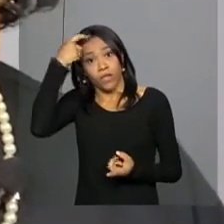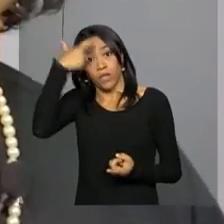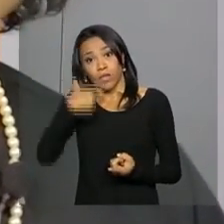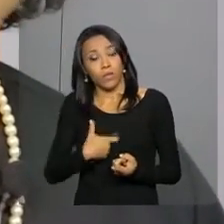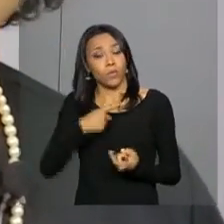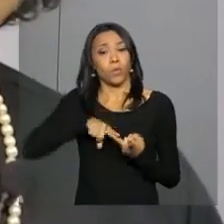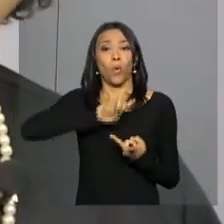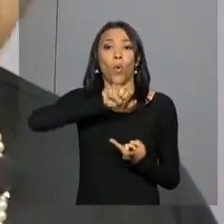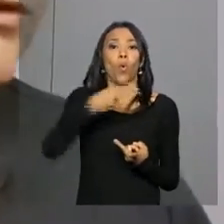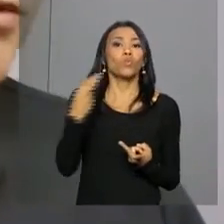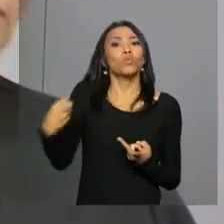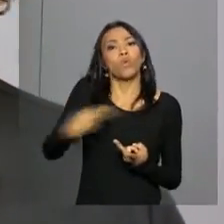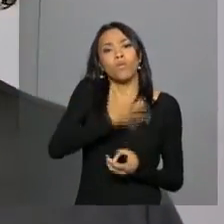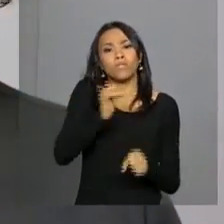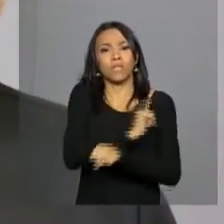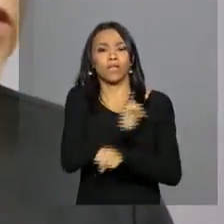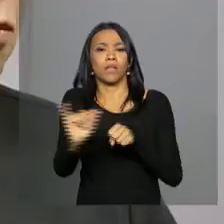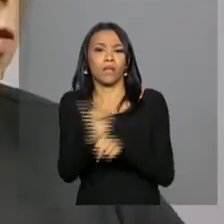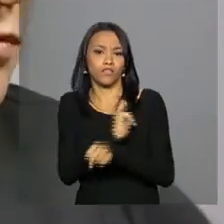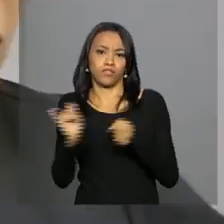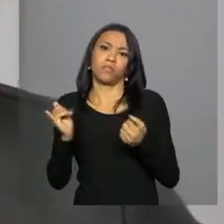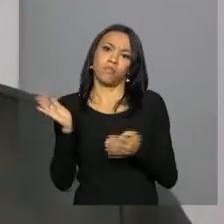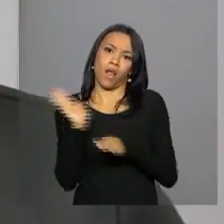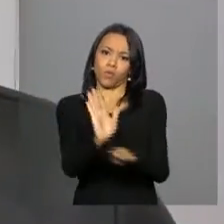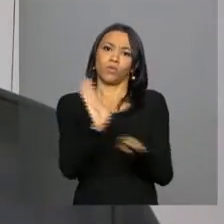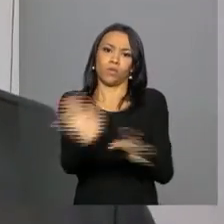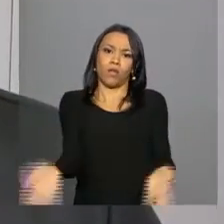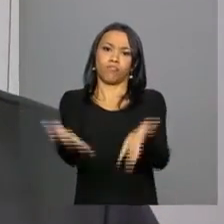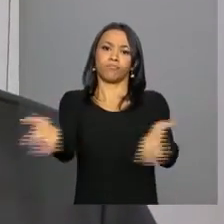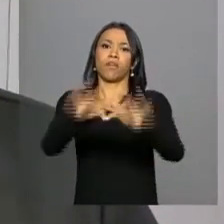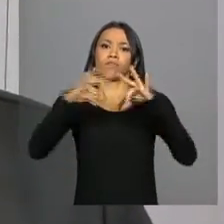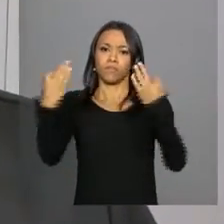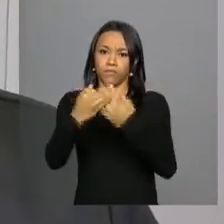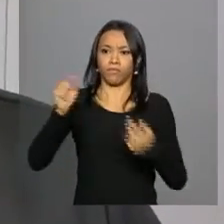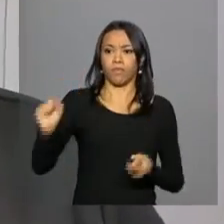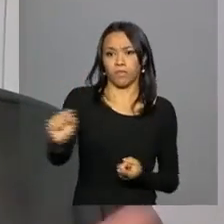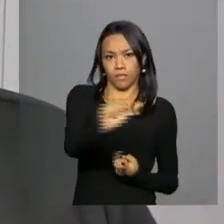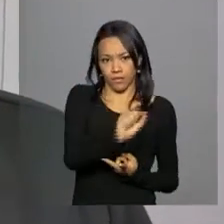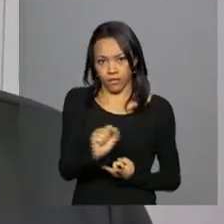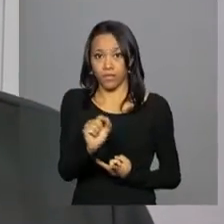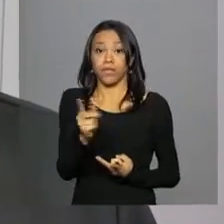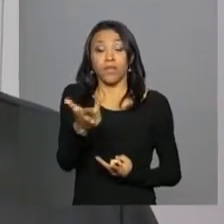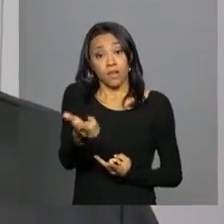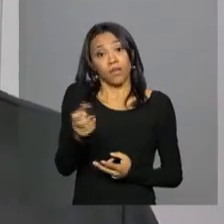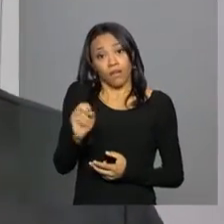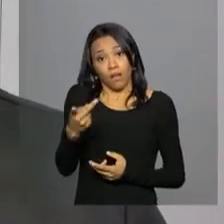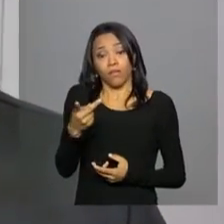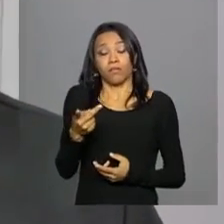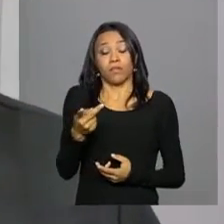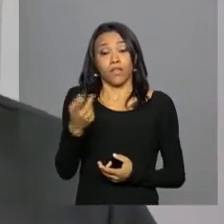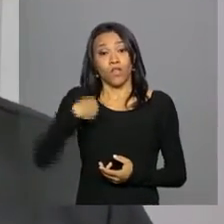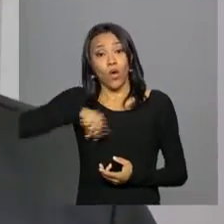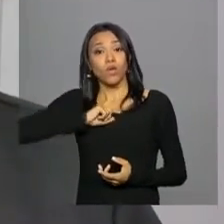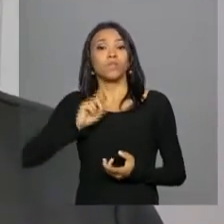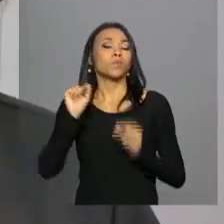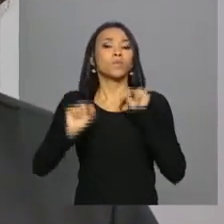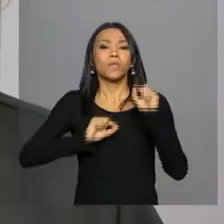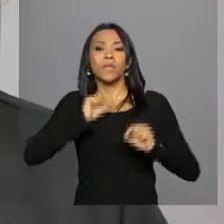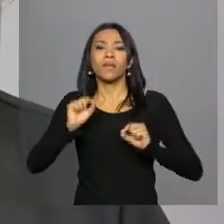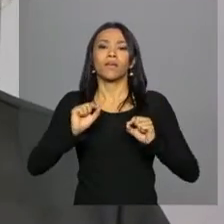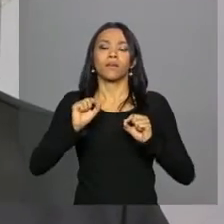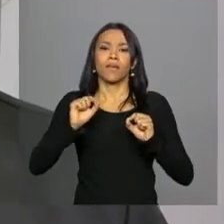estabelecer novas ações, por exemplo, de indenização. Isso segue na justiça, nós não anulamos nada, ao contrário, nós trouxemos